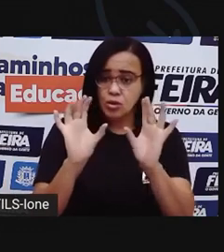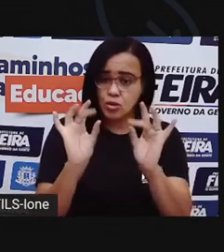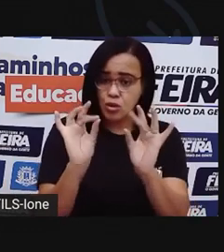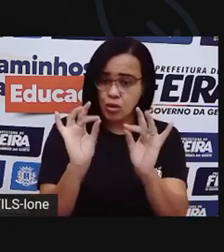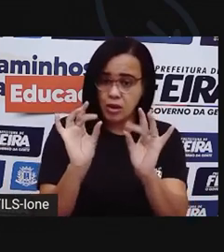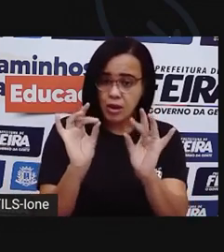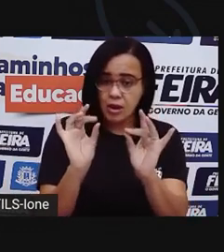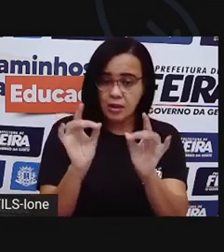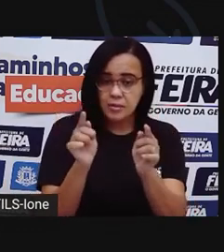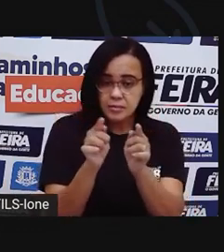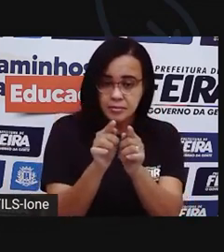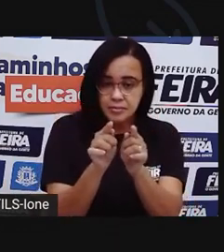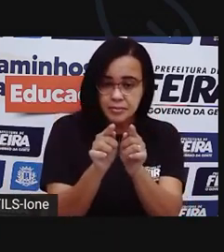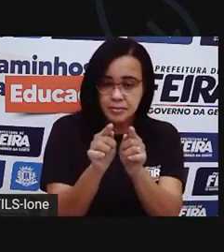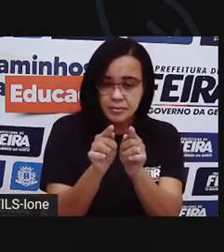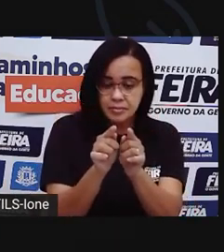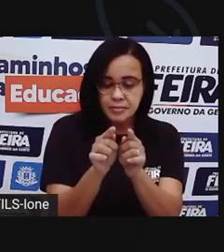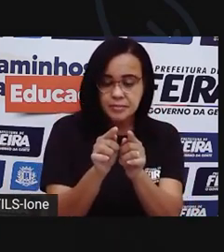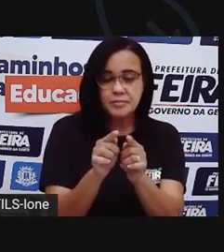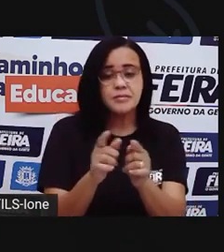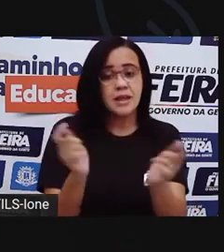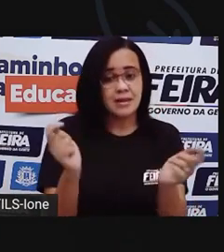ali um detalhezinho. A gente já usa.